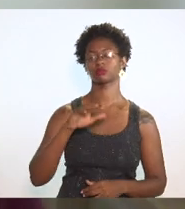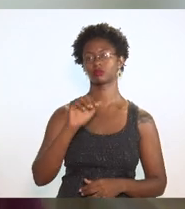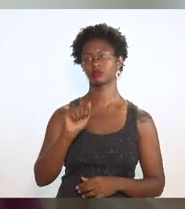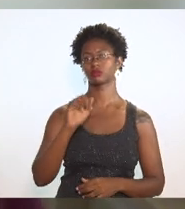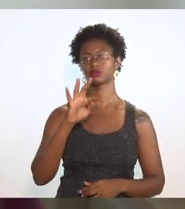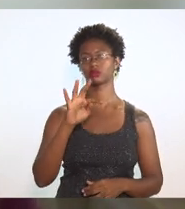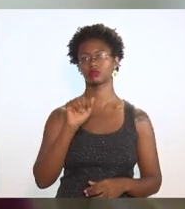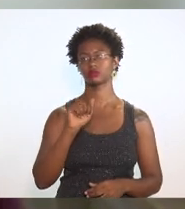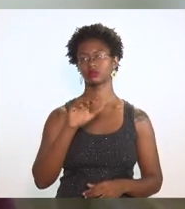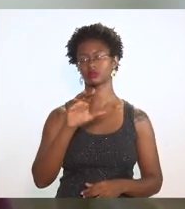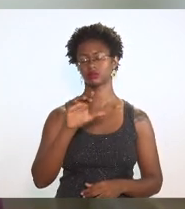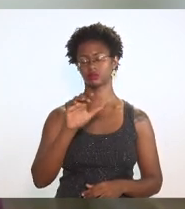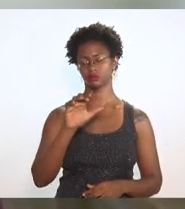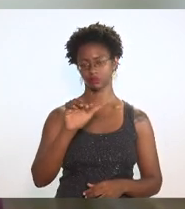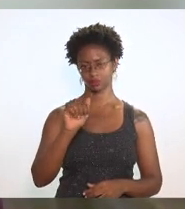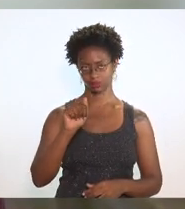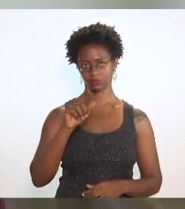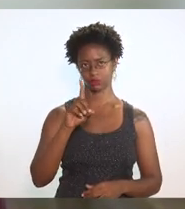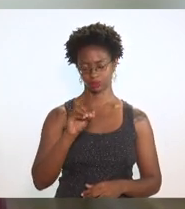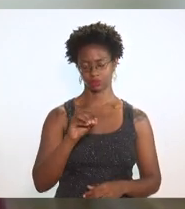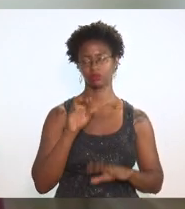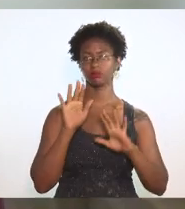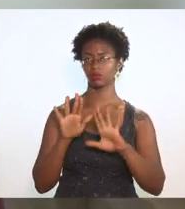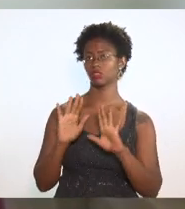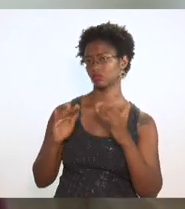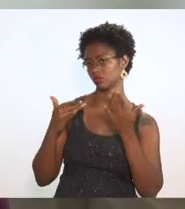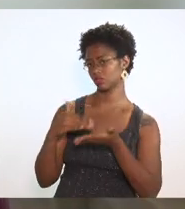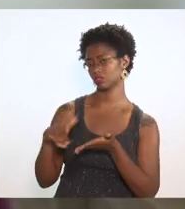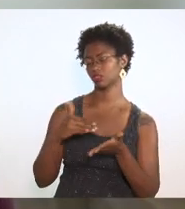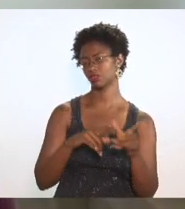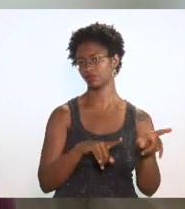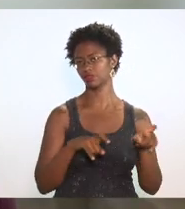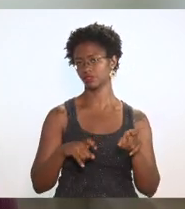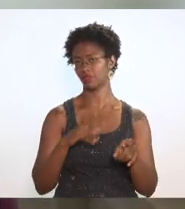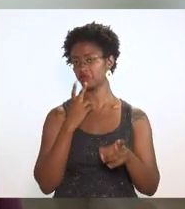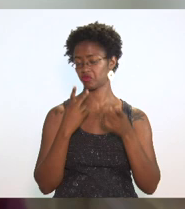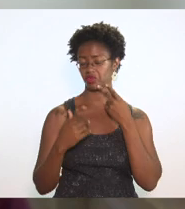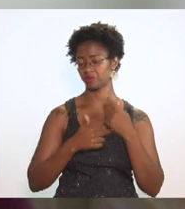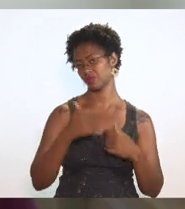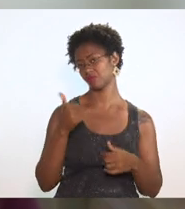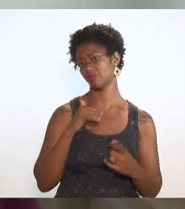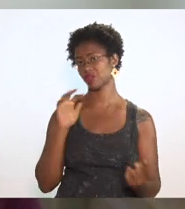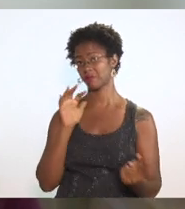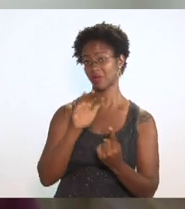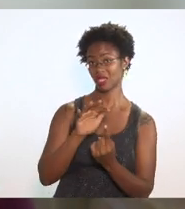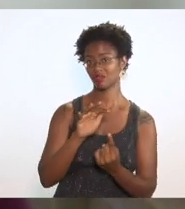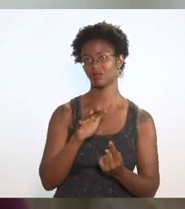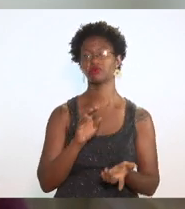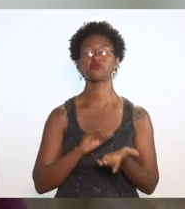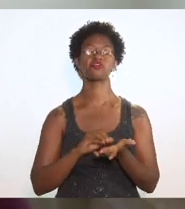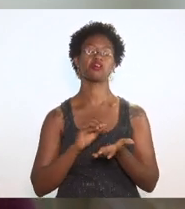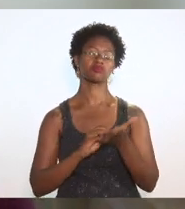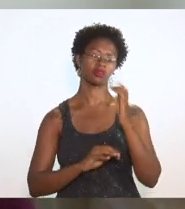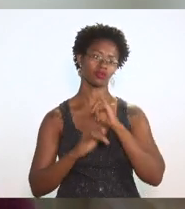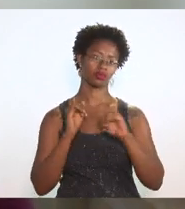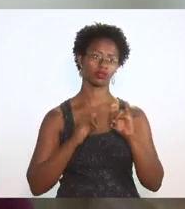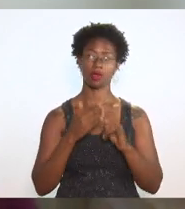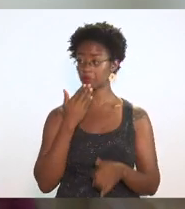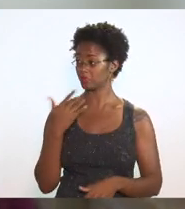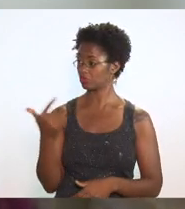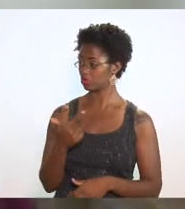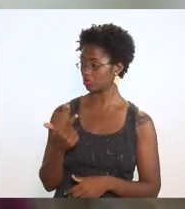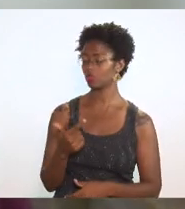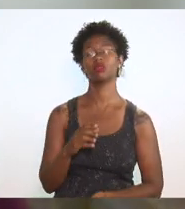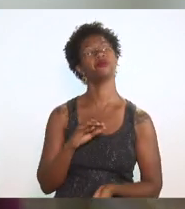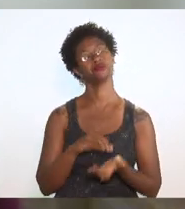mas quando a fazenda rodou o primeiro impacto vem incompleto eu pedi um segundo vem